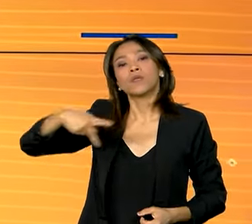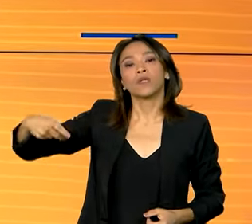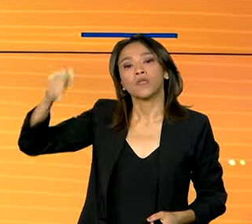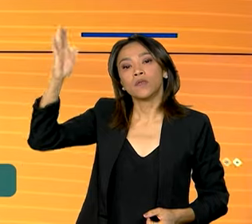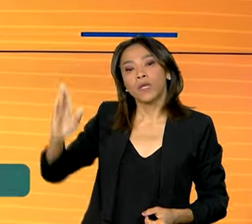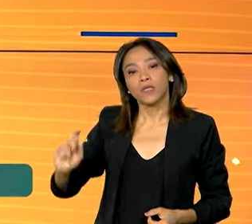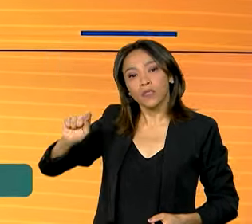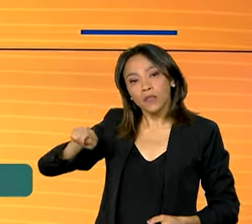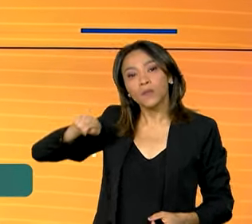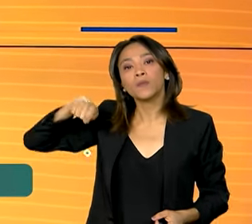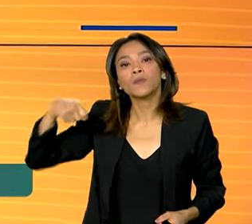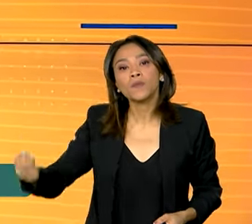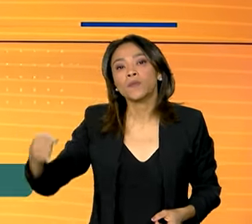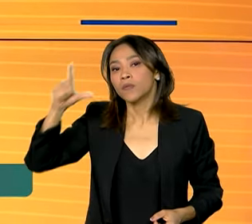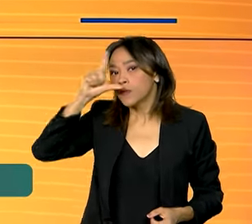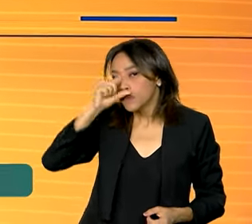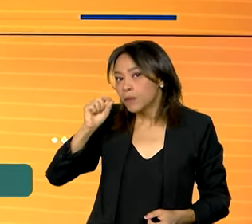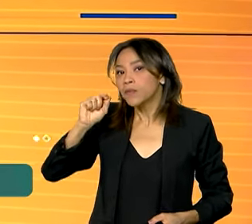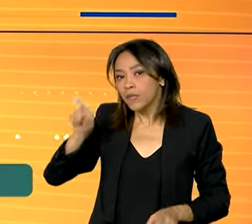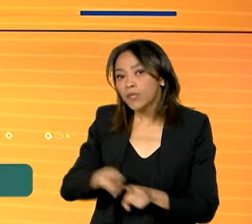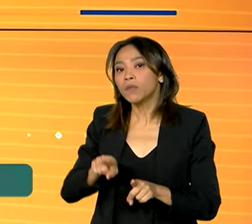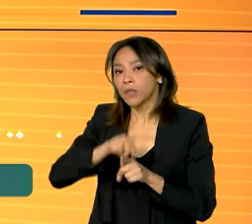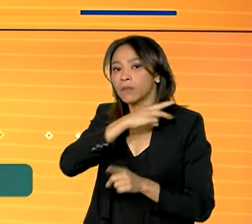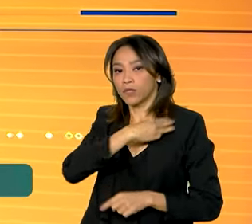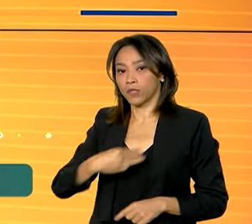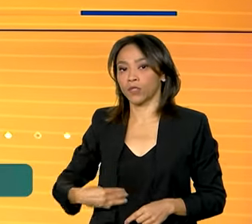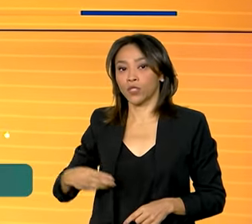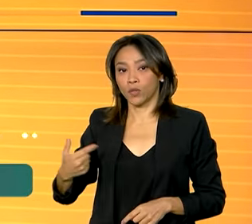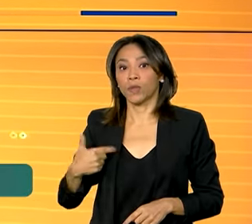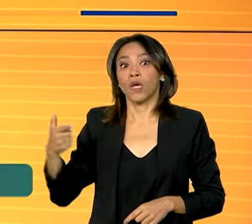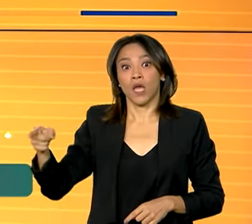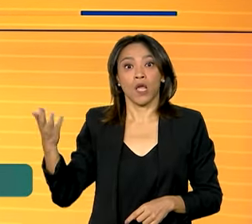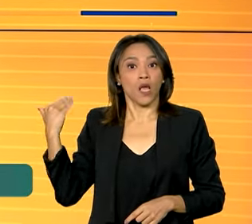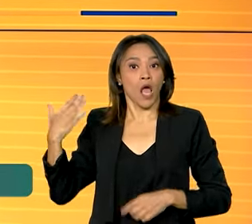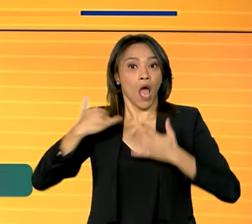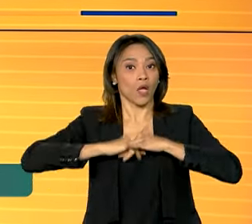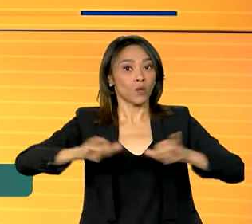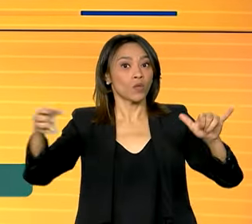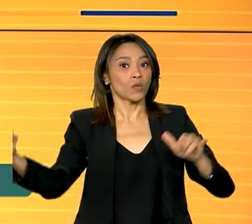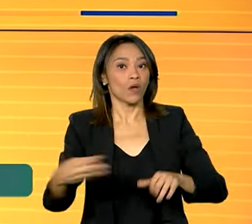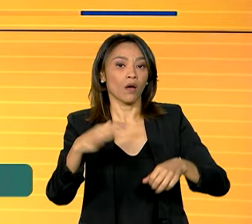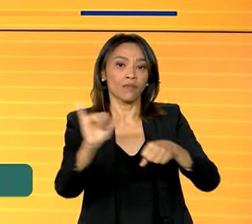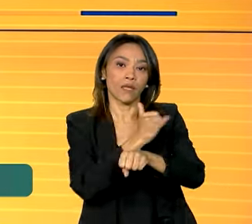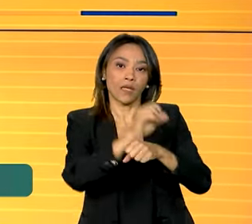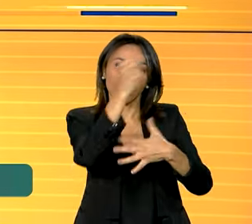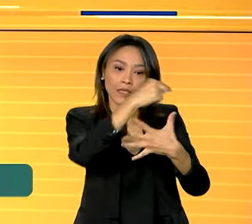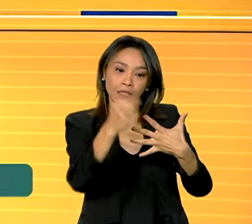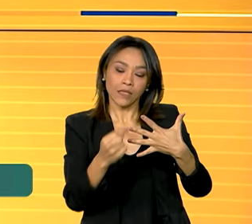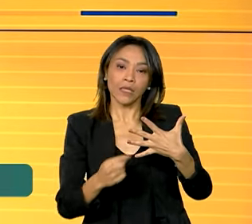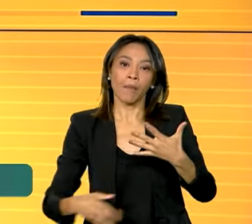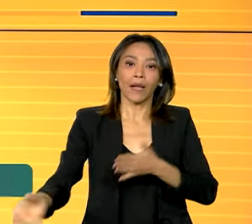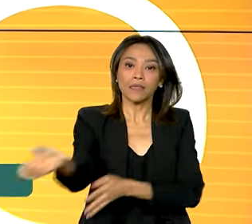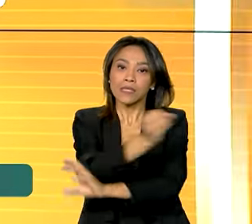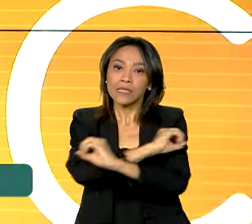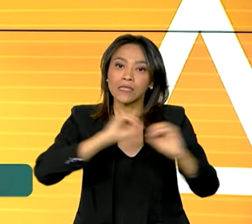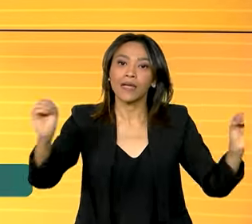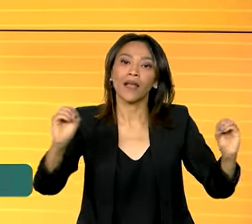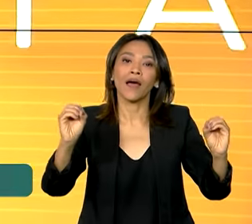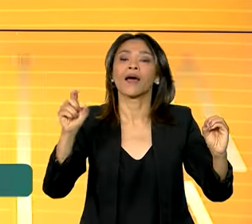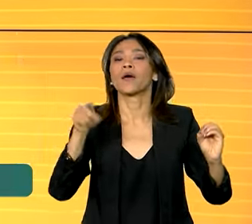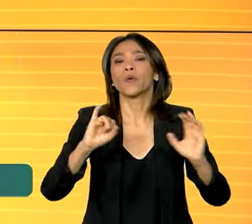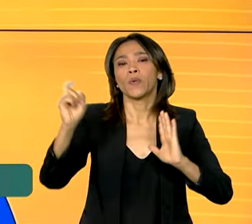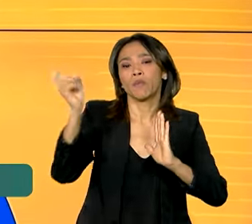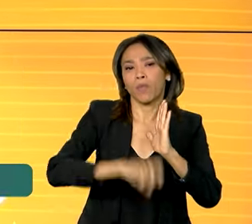desenvolvimento, indústria, comércio e serviços, anunciou novas medidas para zerar os impostos de importação de